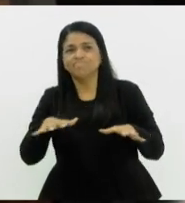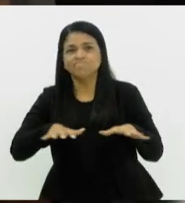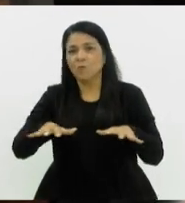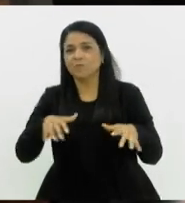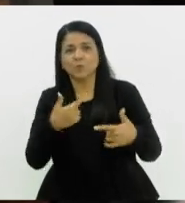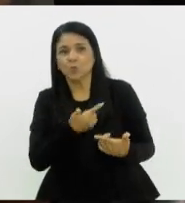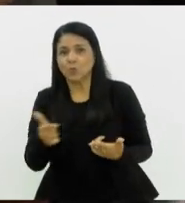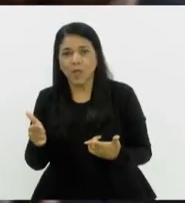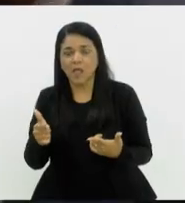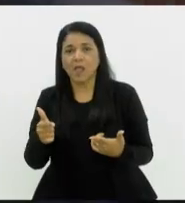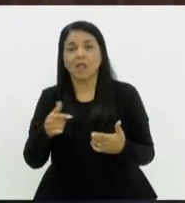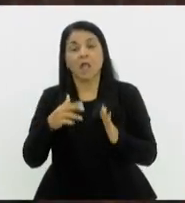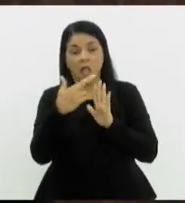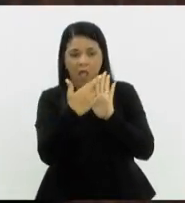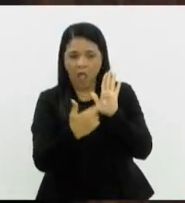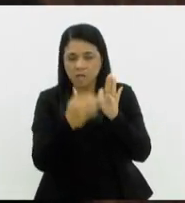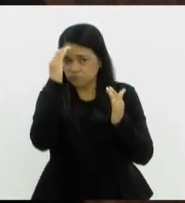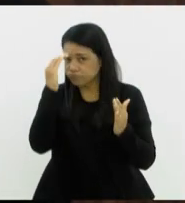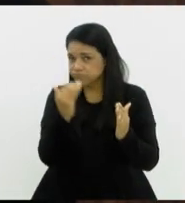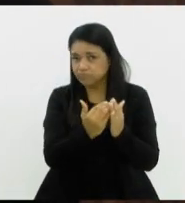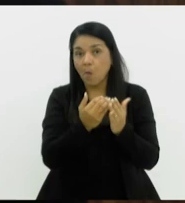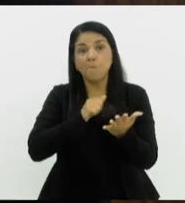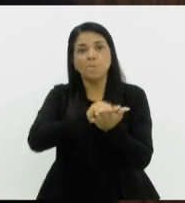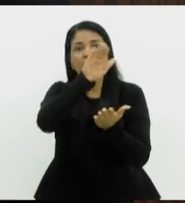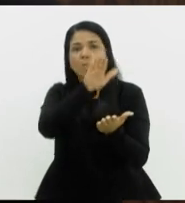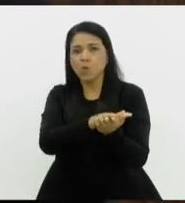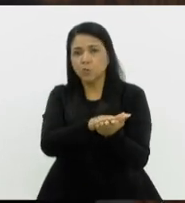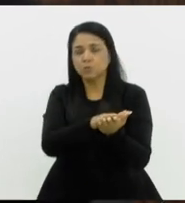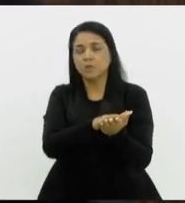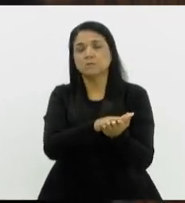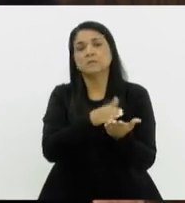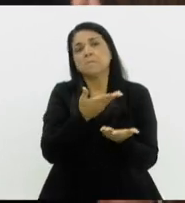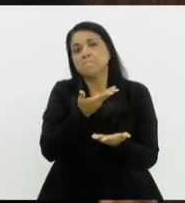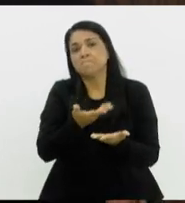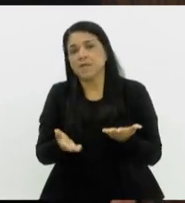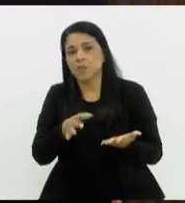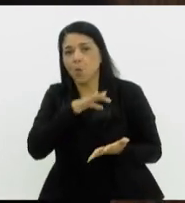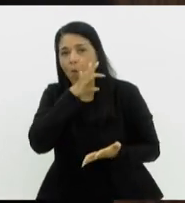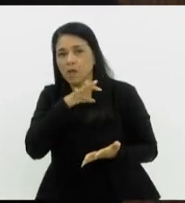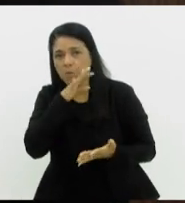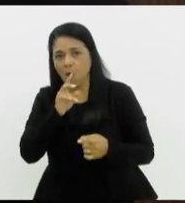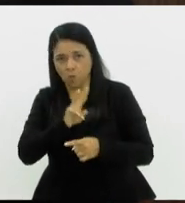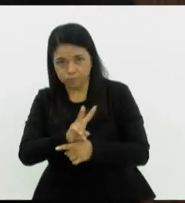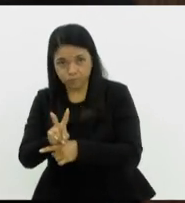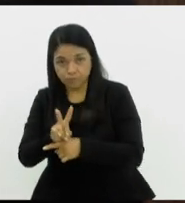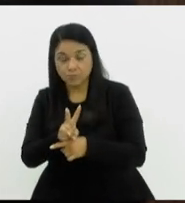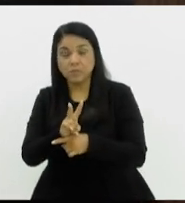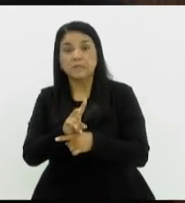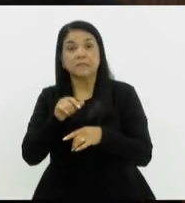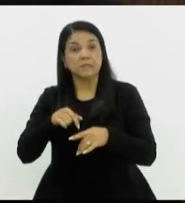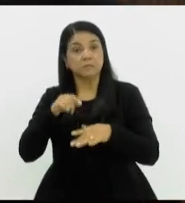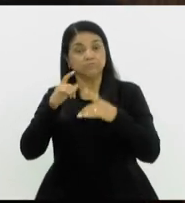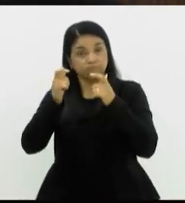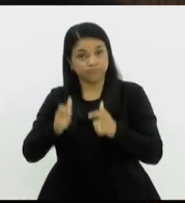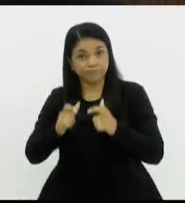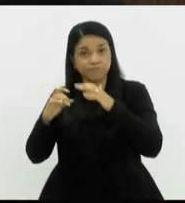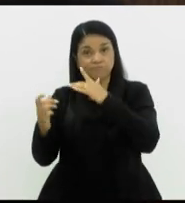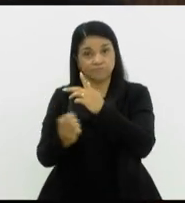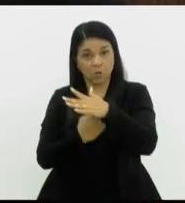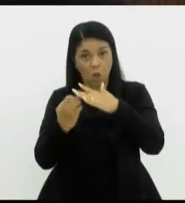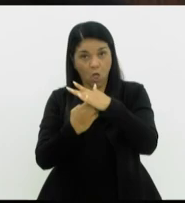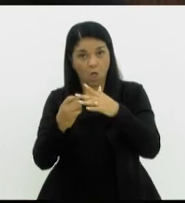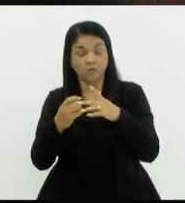segundo a proposta, poderá ser multado, perder a guarda do animal e, em casos de estabelecimentos comerciais, perder a